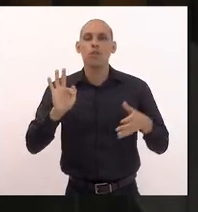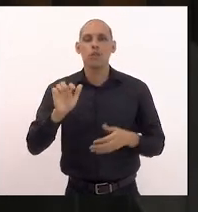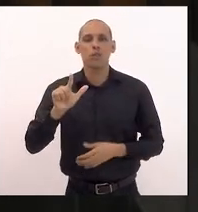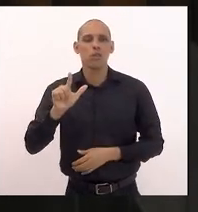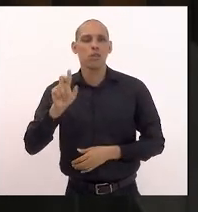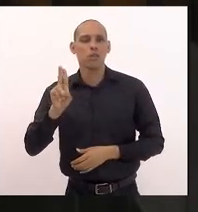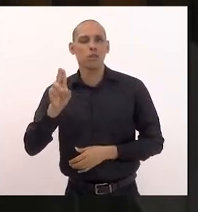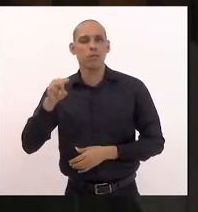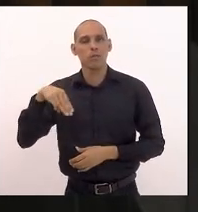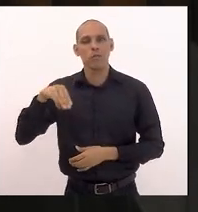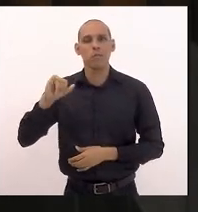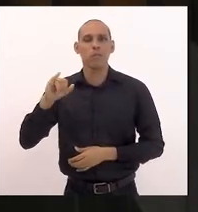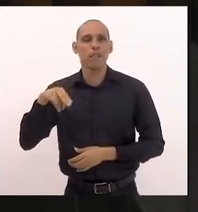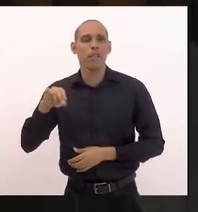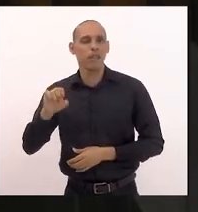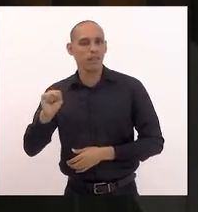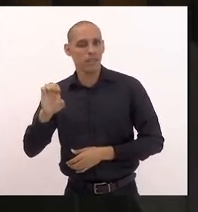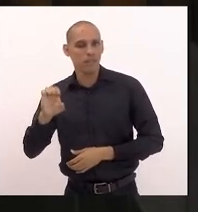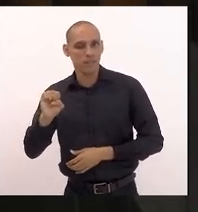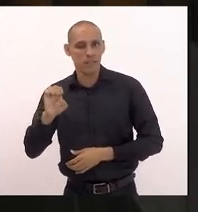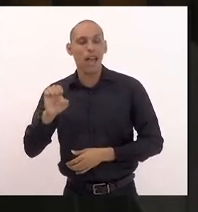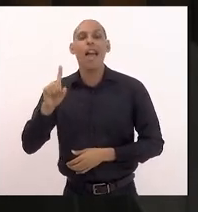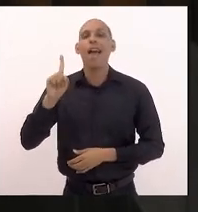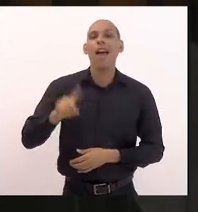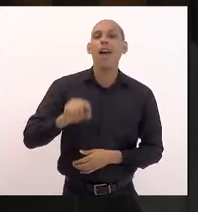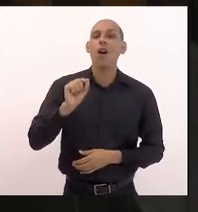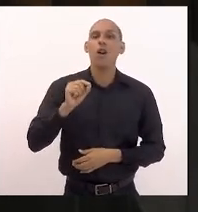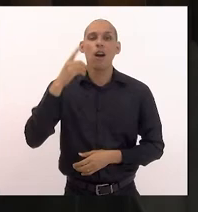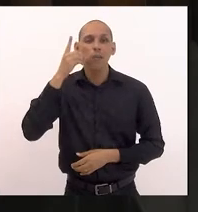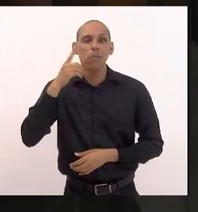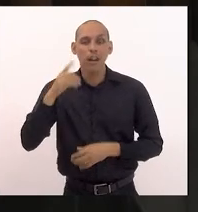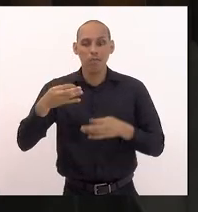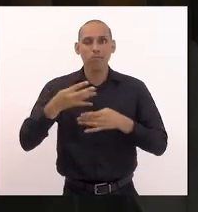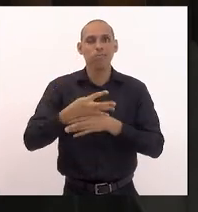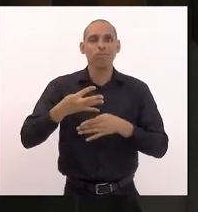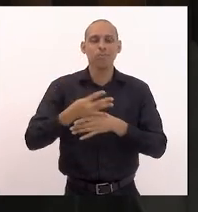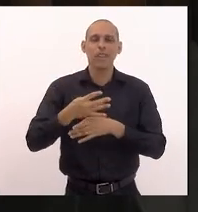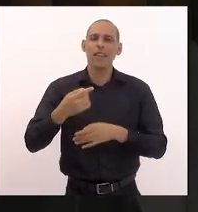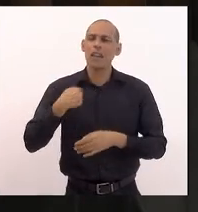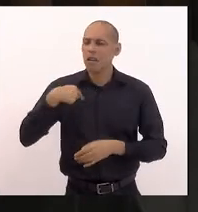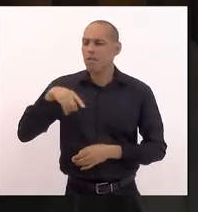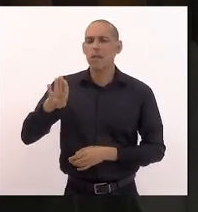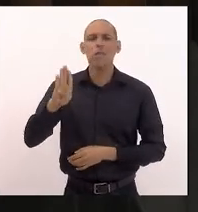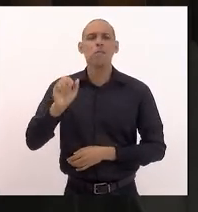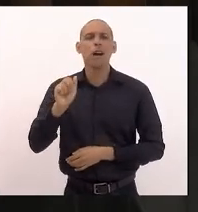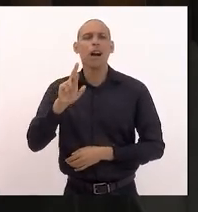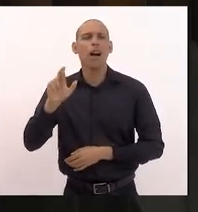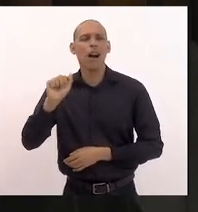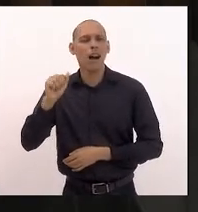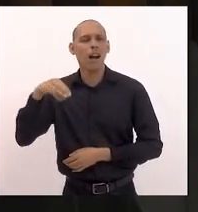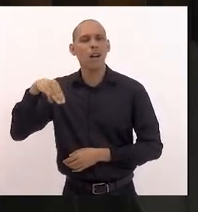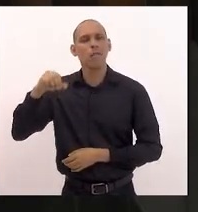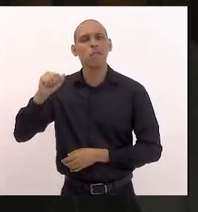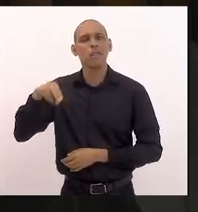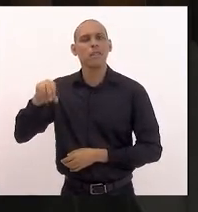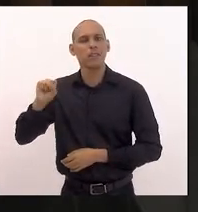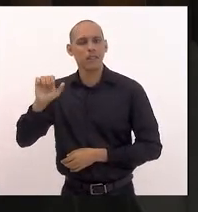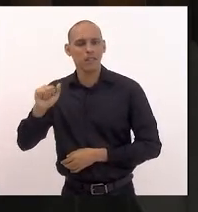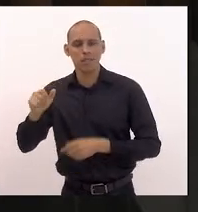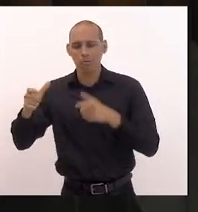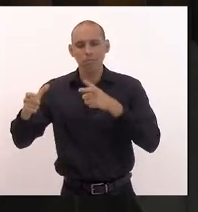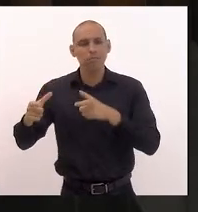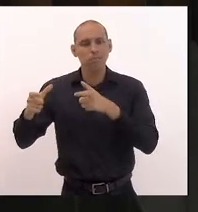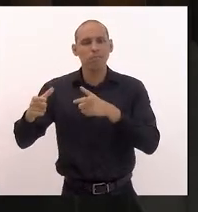deputado na sua cidade e ao estar em Barra Mansa uma coisa que chamou a atenção e eu quero aqui